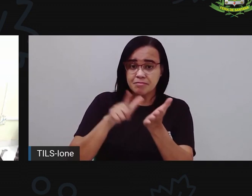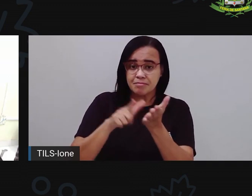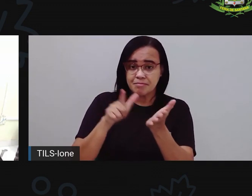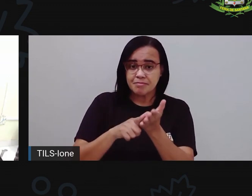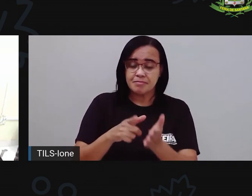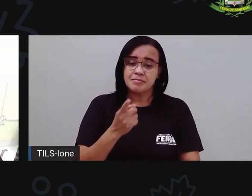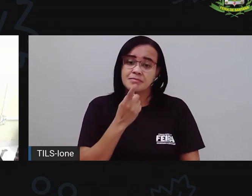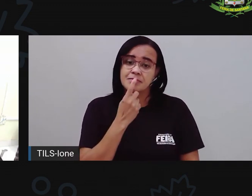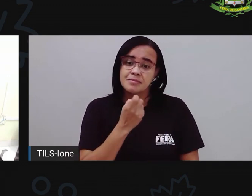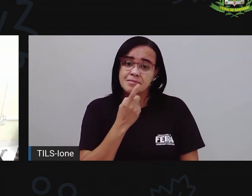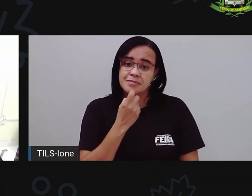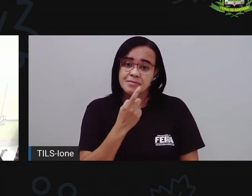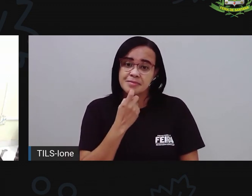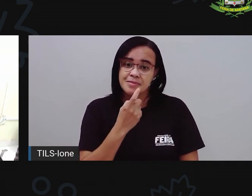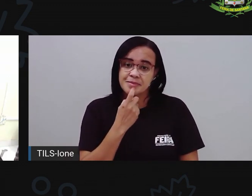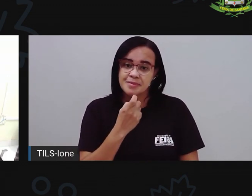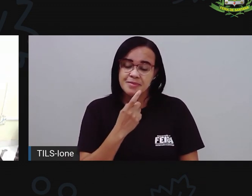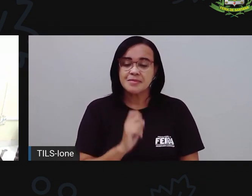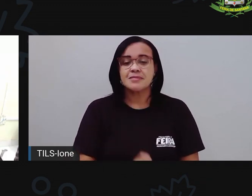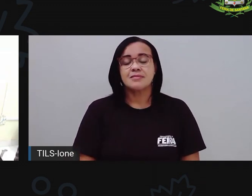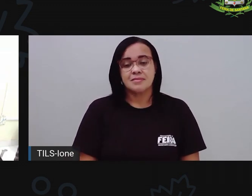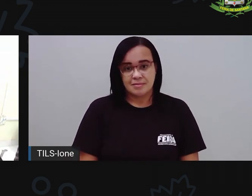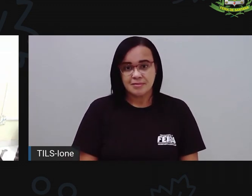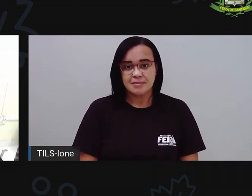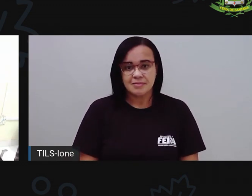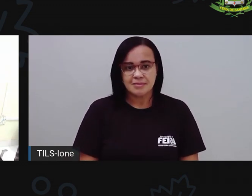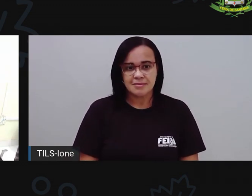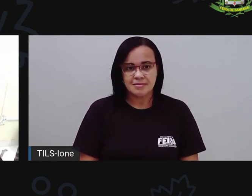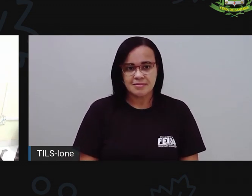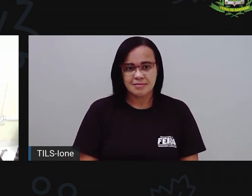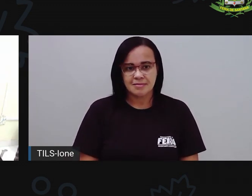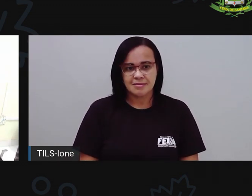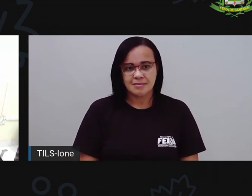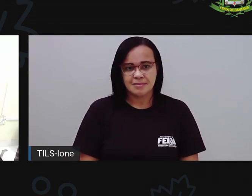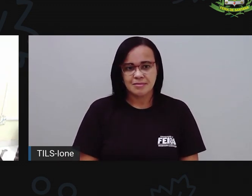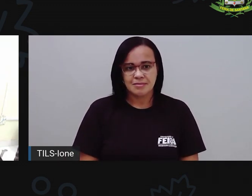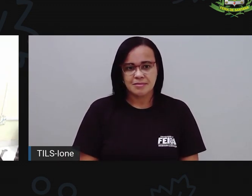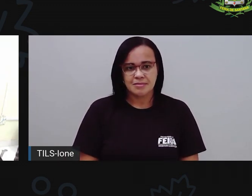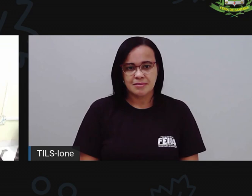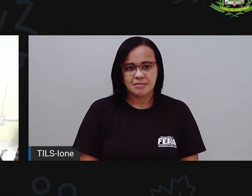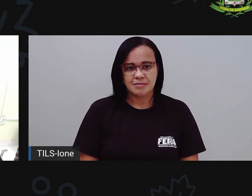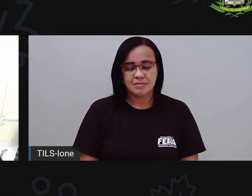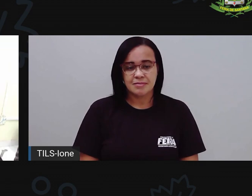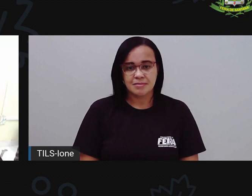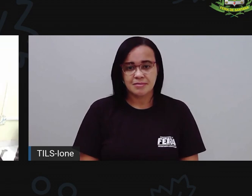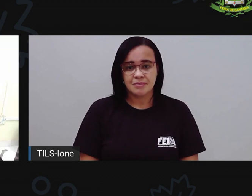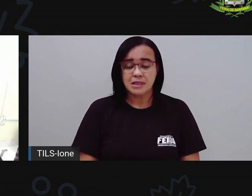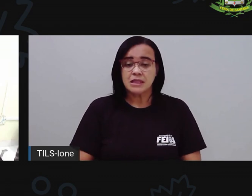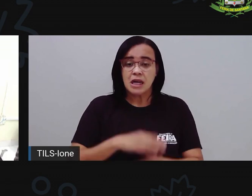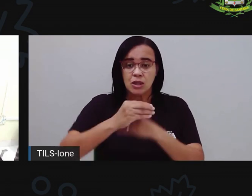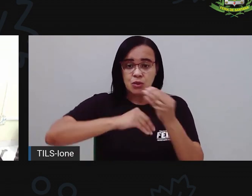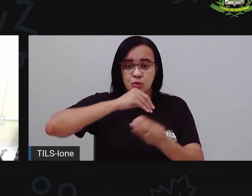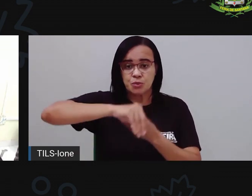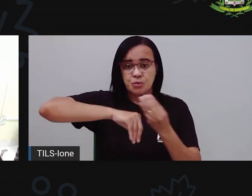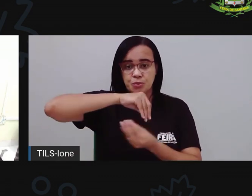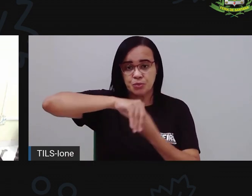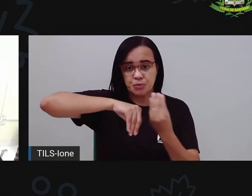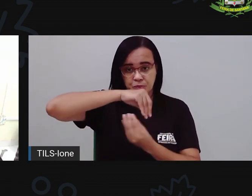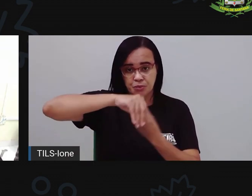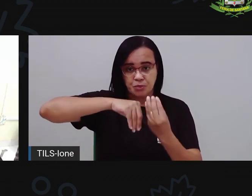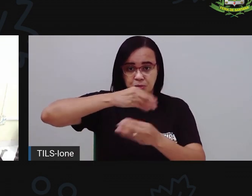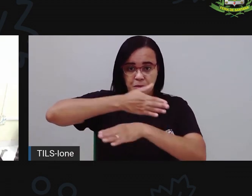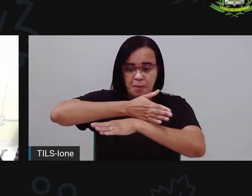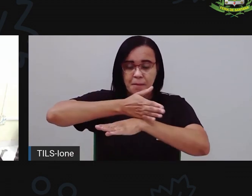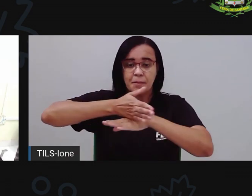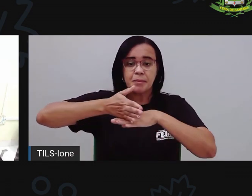E agora eu vou pegar o... E agora eu vou pegar o... branco. Deixa eu pôr aqui o